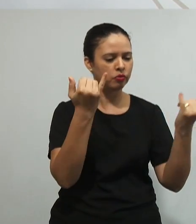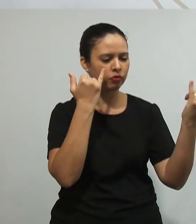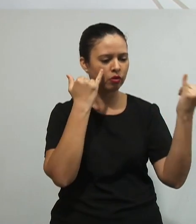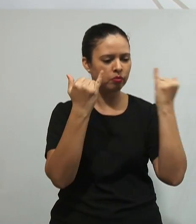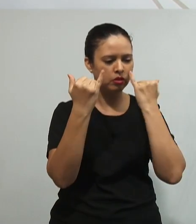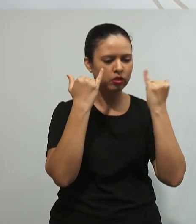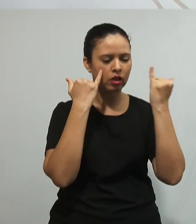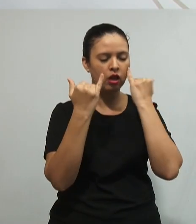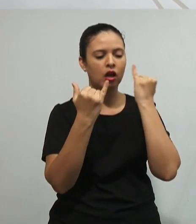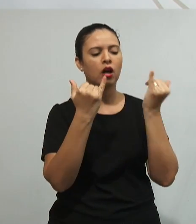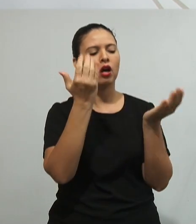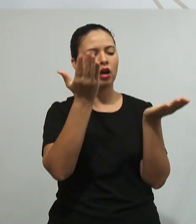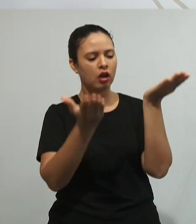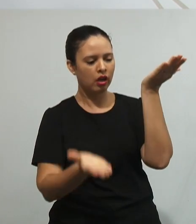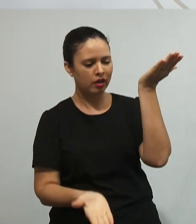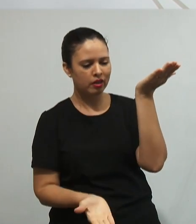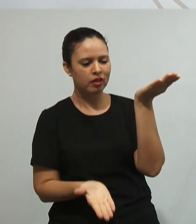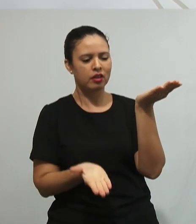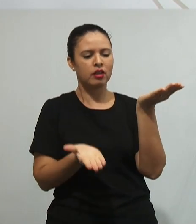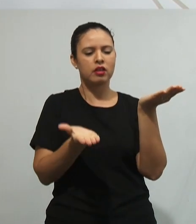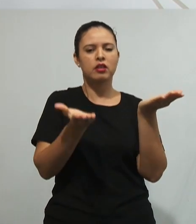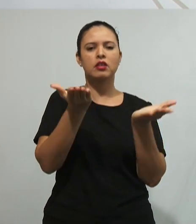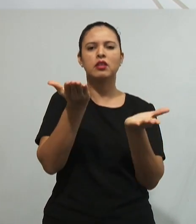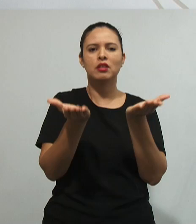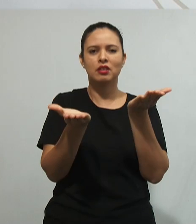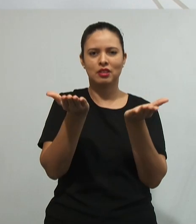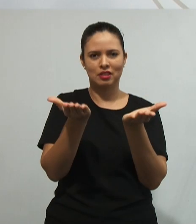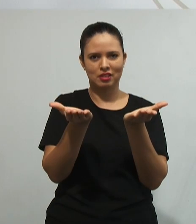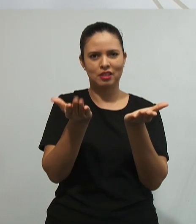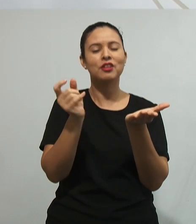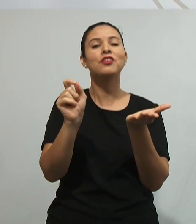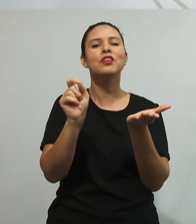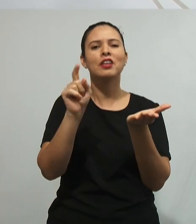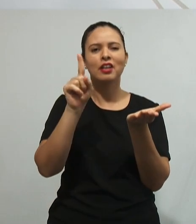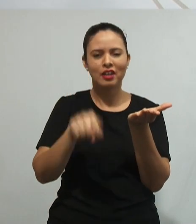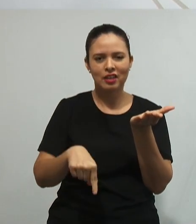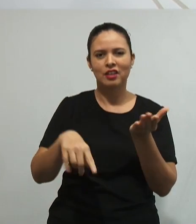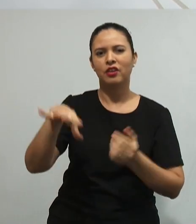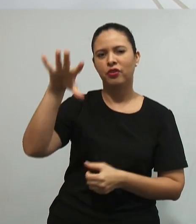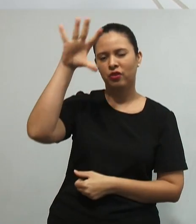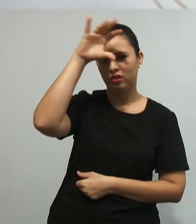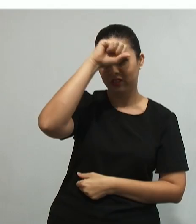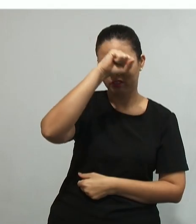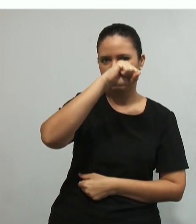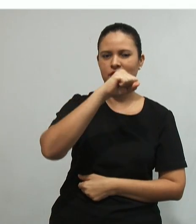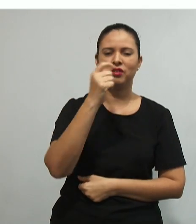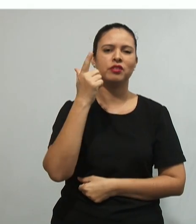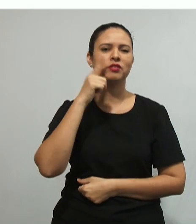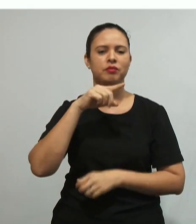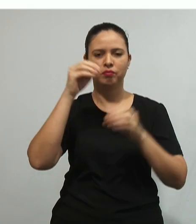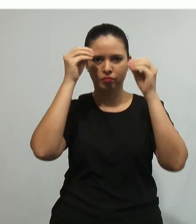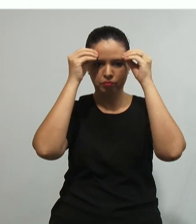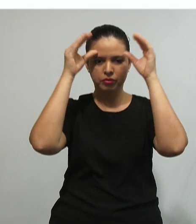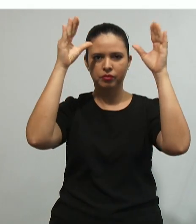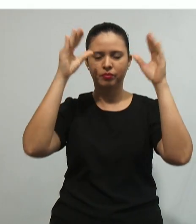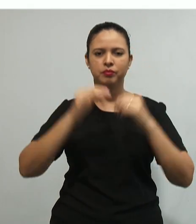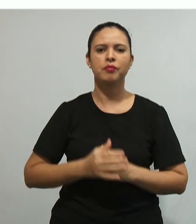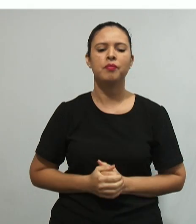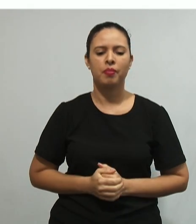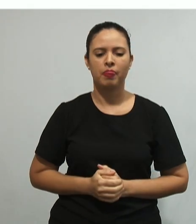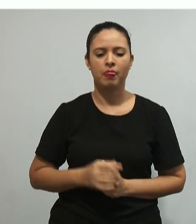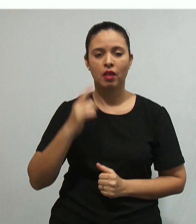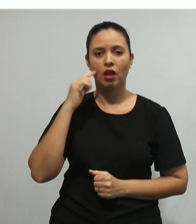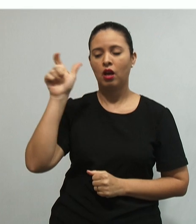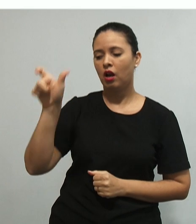equilíbrio. E aí, neste momento, o conhecimento, ele foi construído. Então, olha só. Aqui uma situação de Bessa